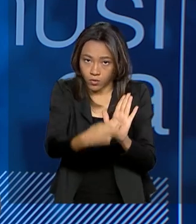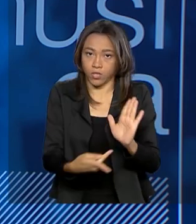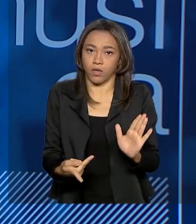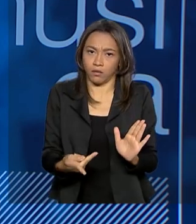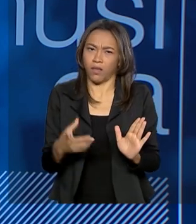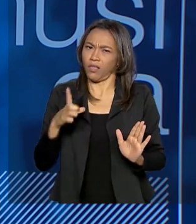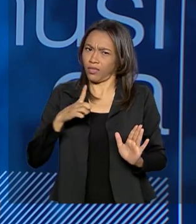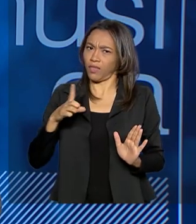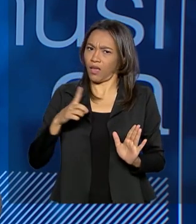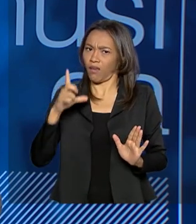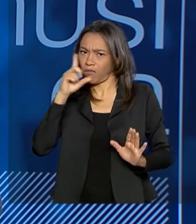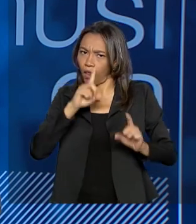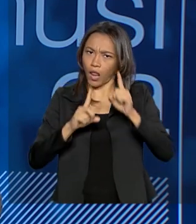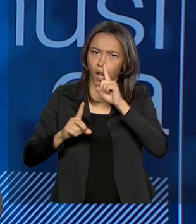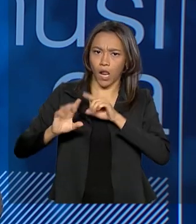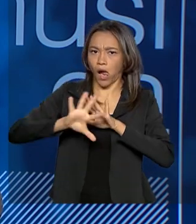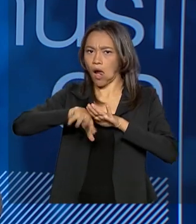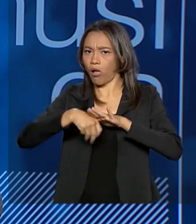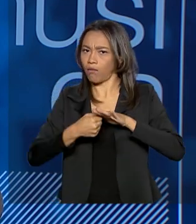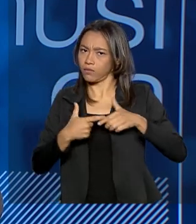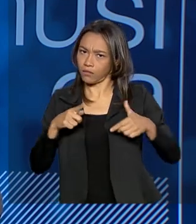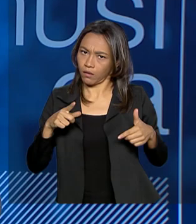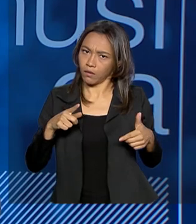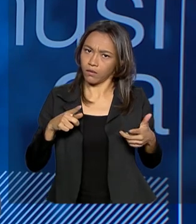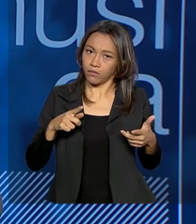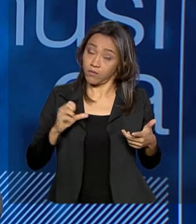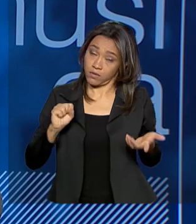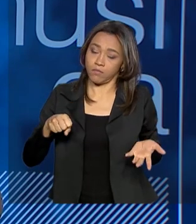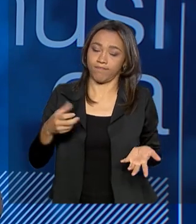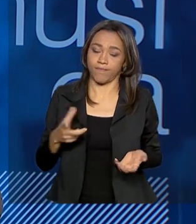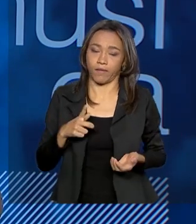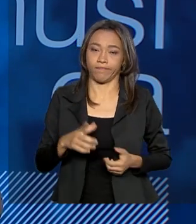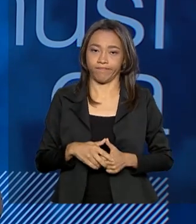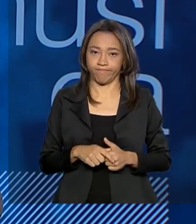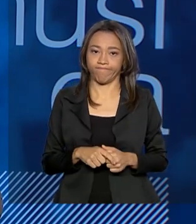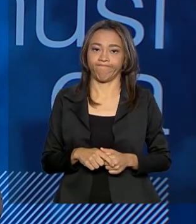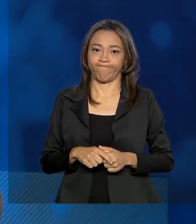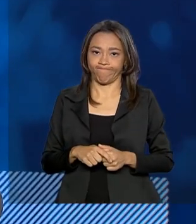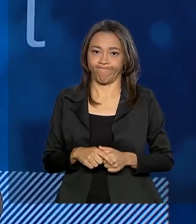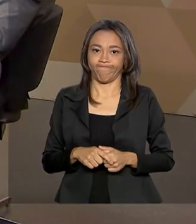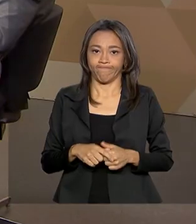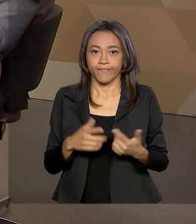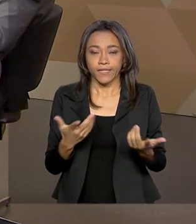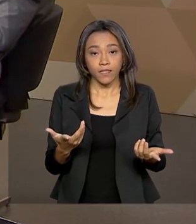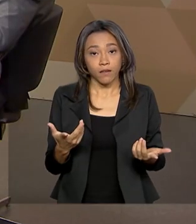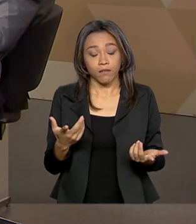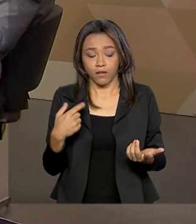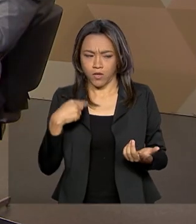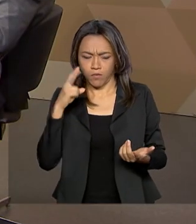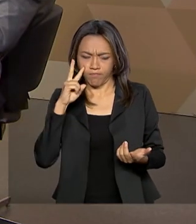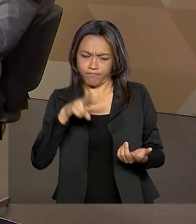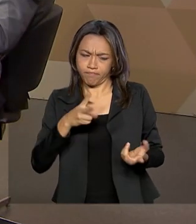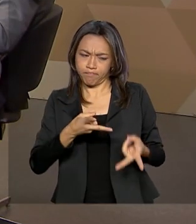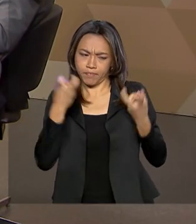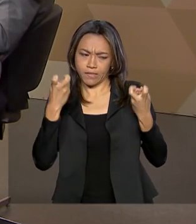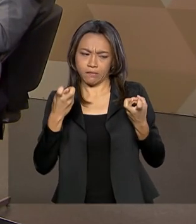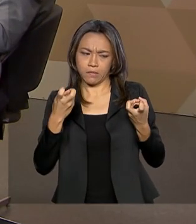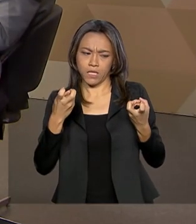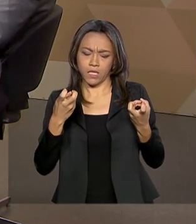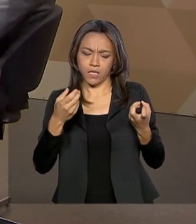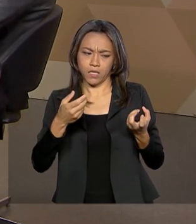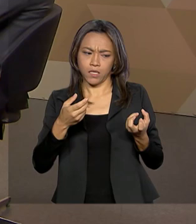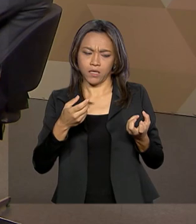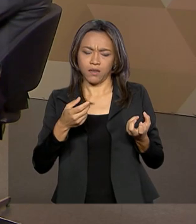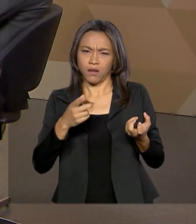irregularidades em alguns deles? Sim. Numa primeira olhada, isso já salta os